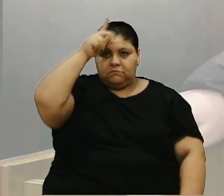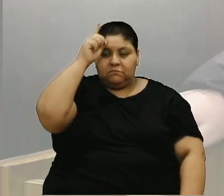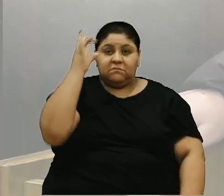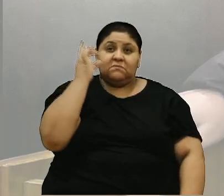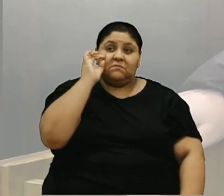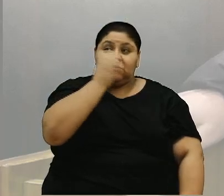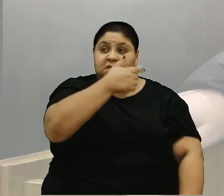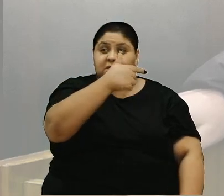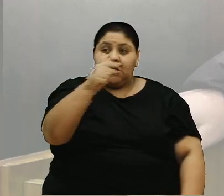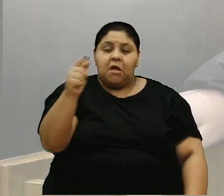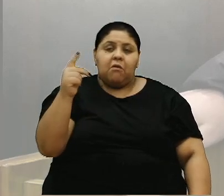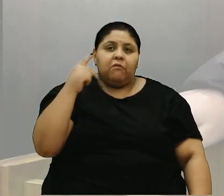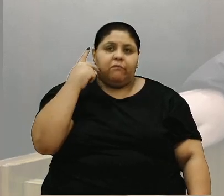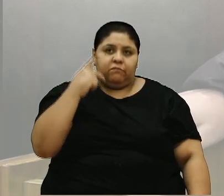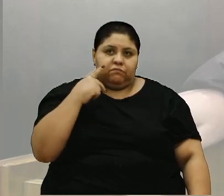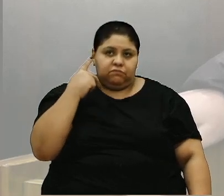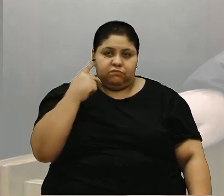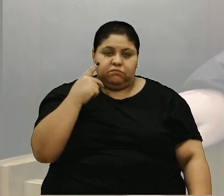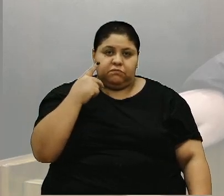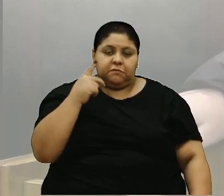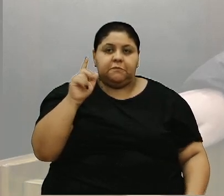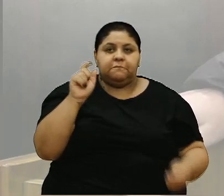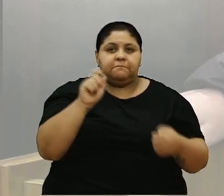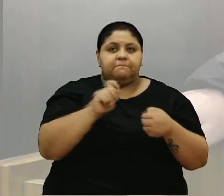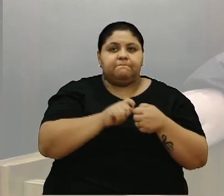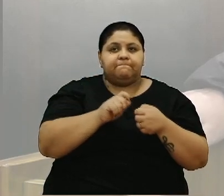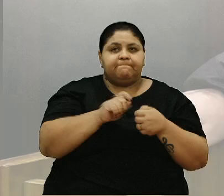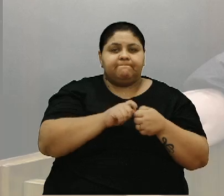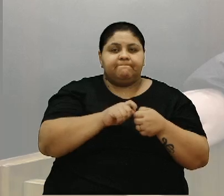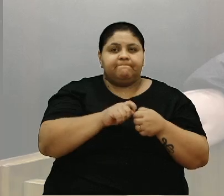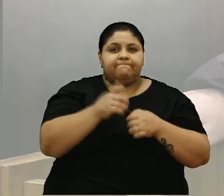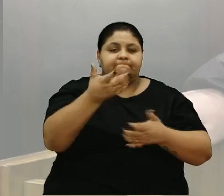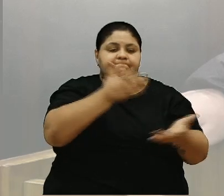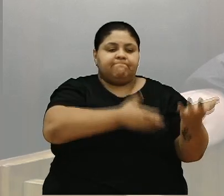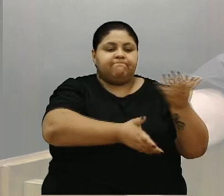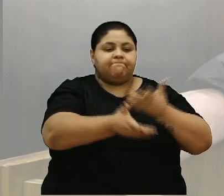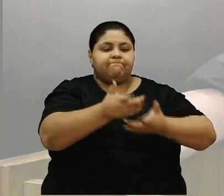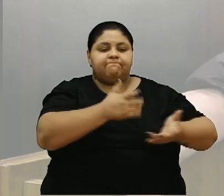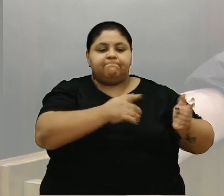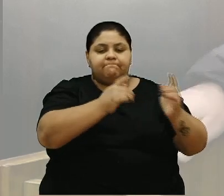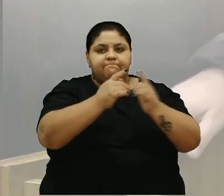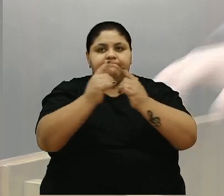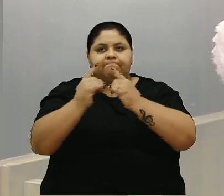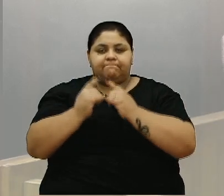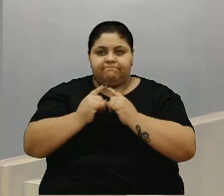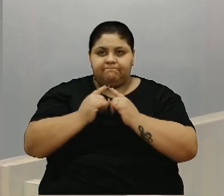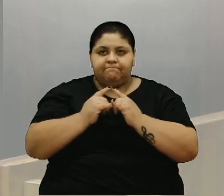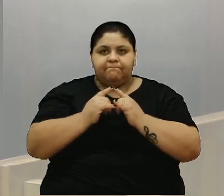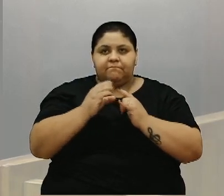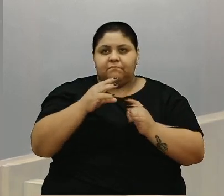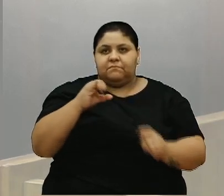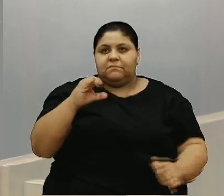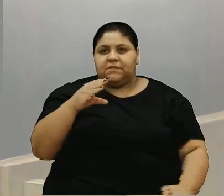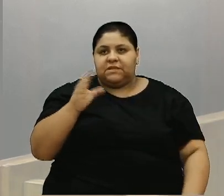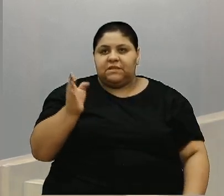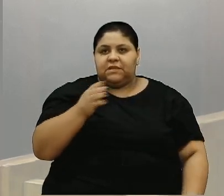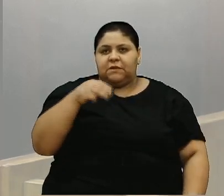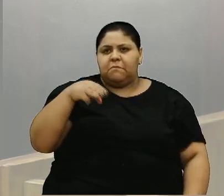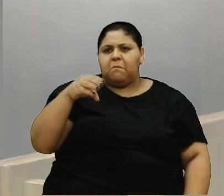vereadores, fiz uma peregrinação entre várias entidades e diga-se de passagem aqui a SIC, o MOB,